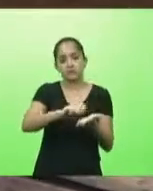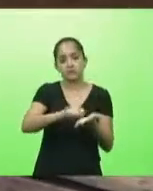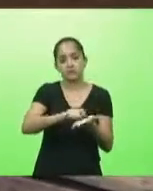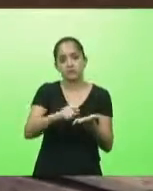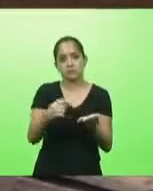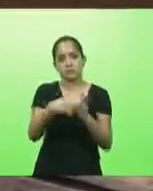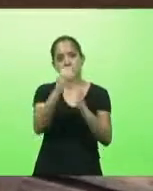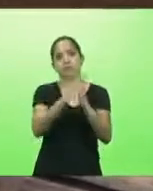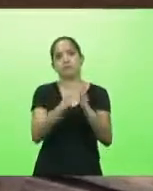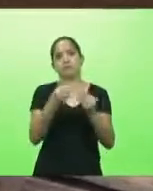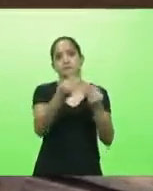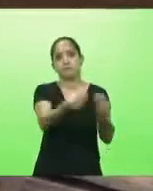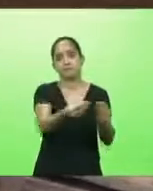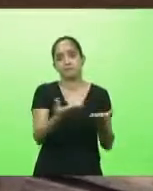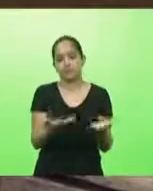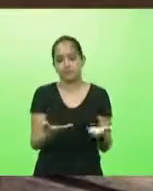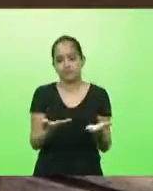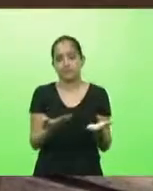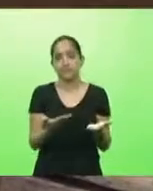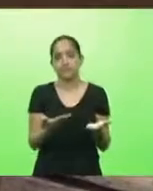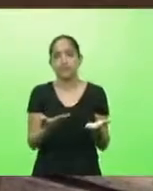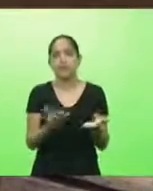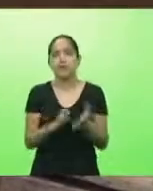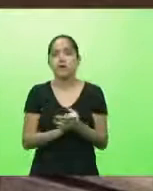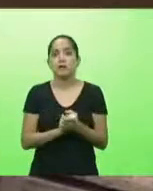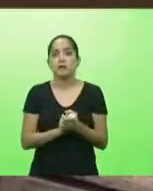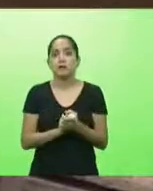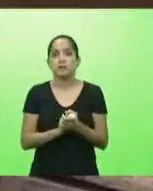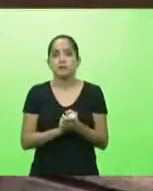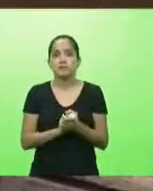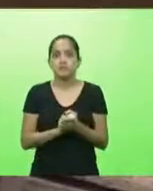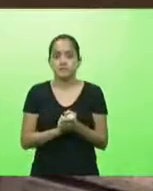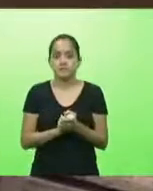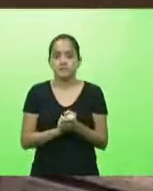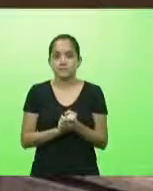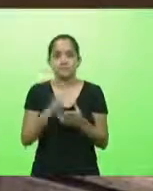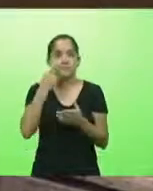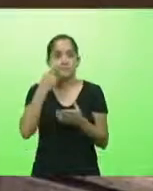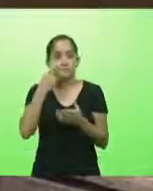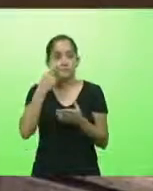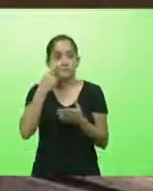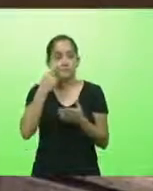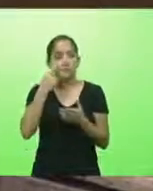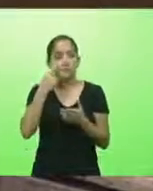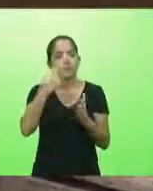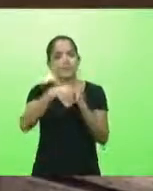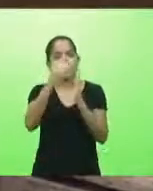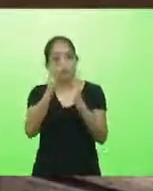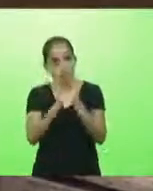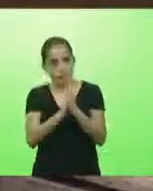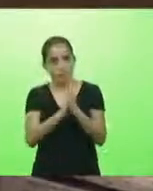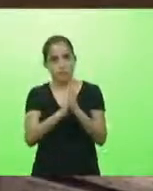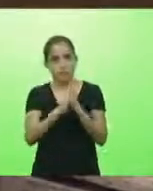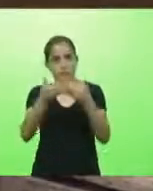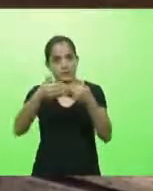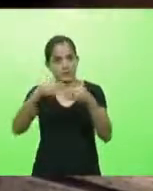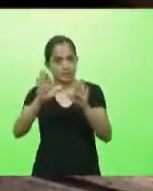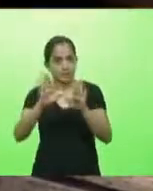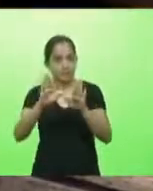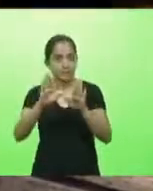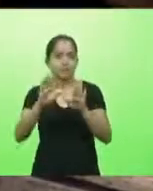de Nadal Jesus Cristo e o senhor universal está lá a igreja foi multada por estar aberta